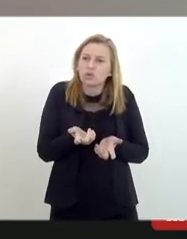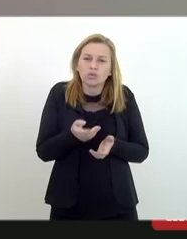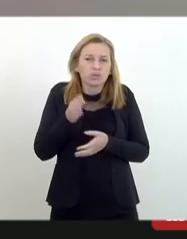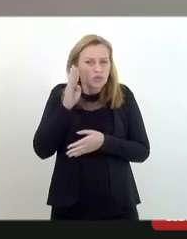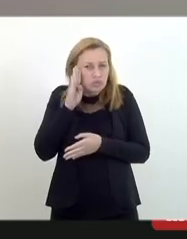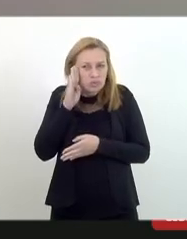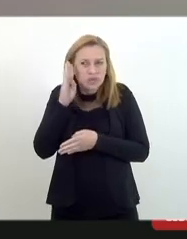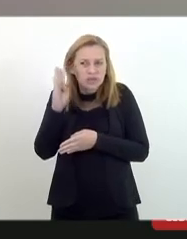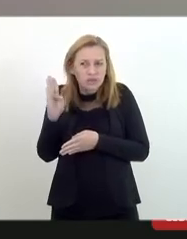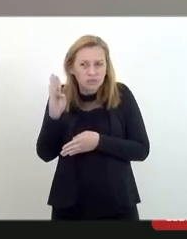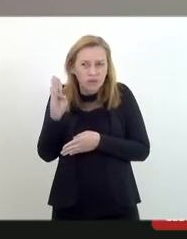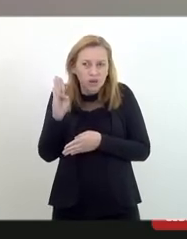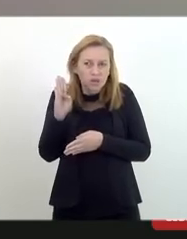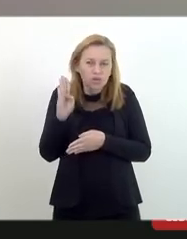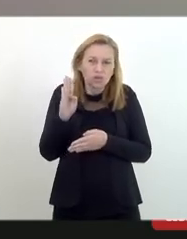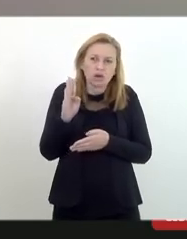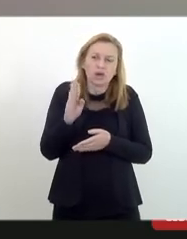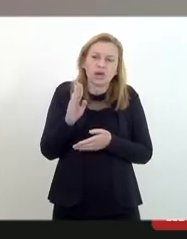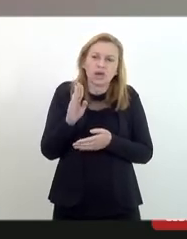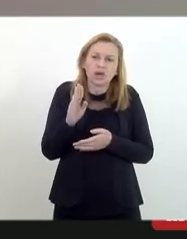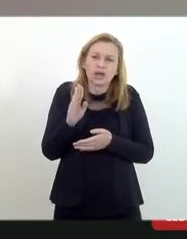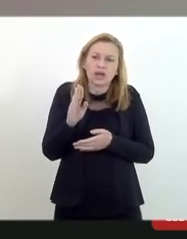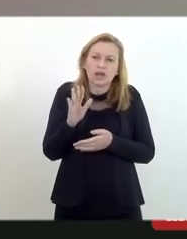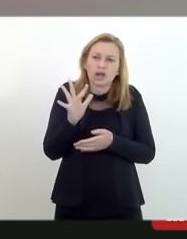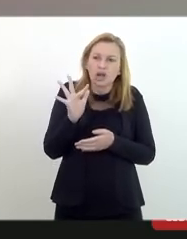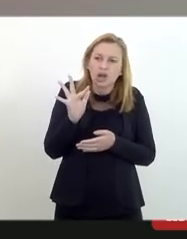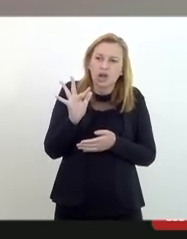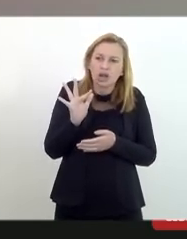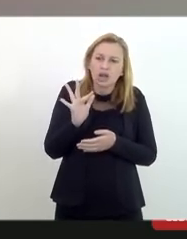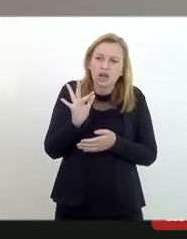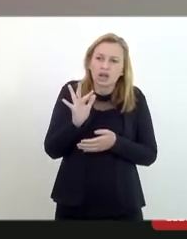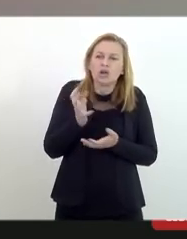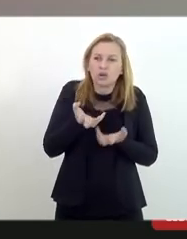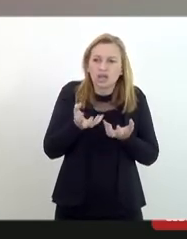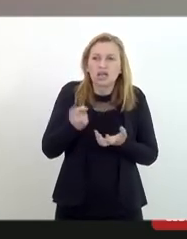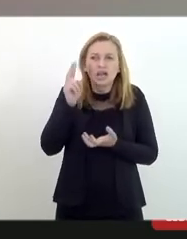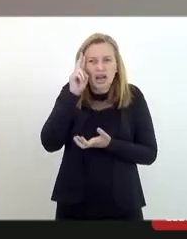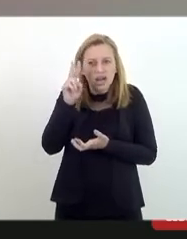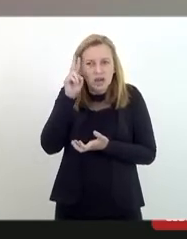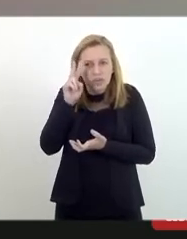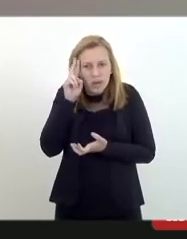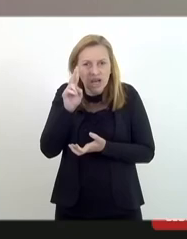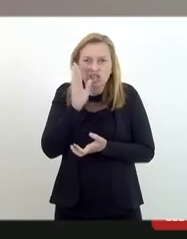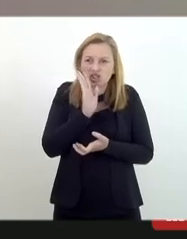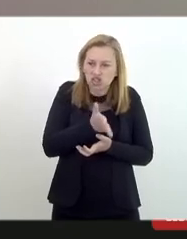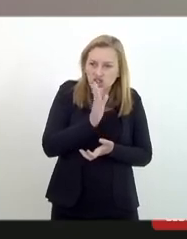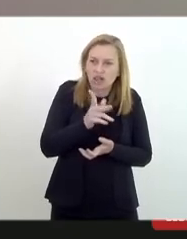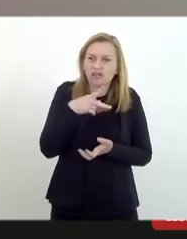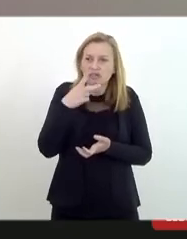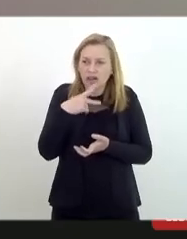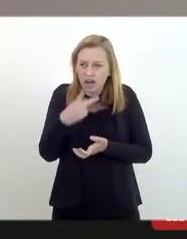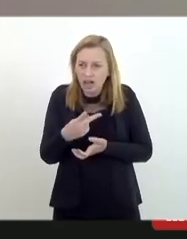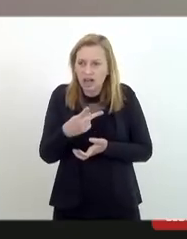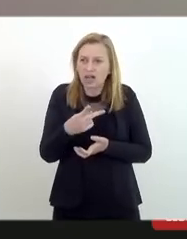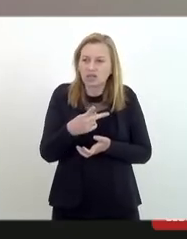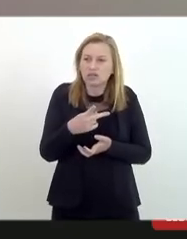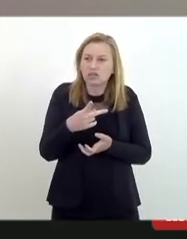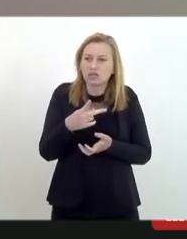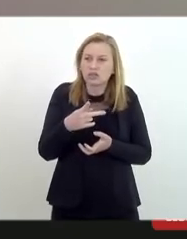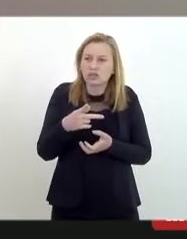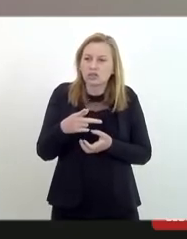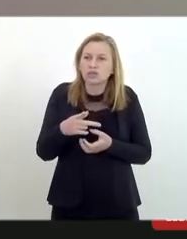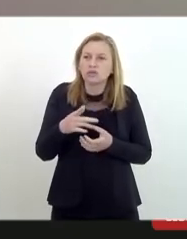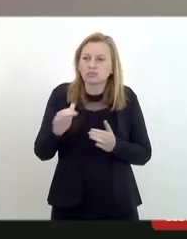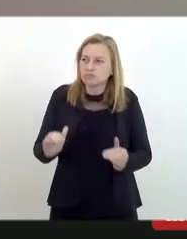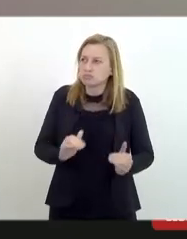fundamentalistas como alguns dizem queria lembrar conforme já assentado em cortes europeias pelo próprio Supremo Tribunal